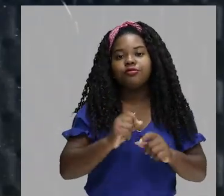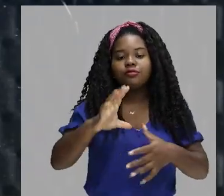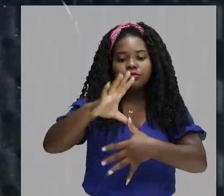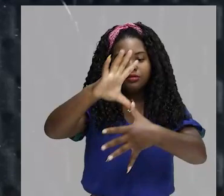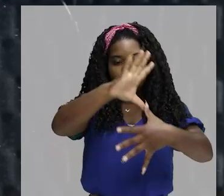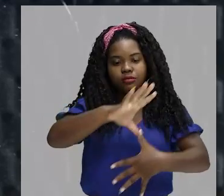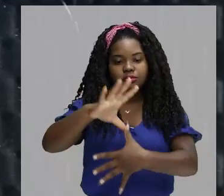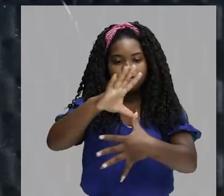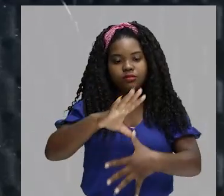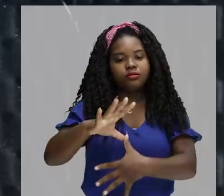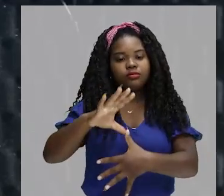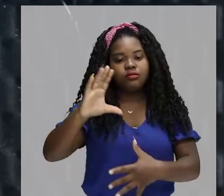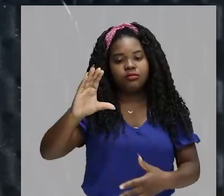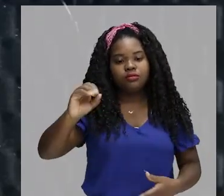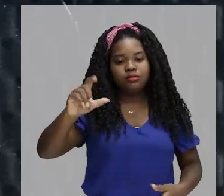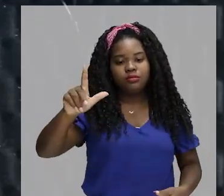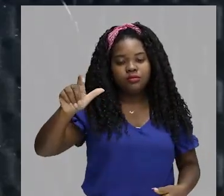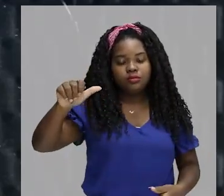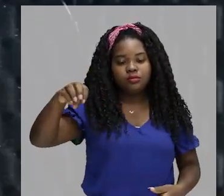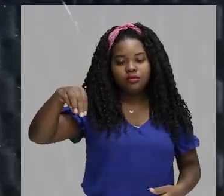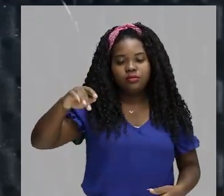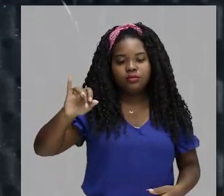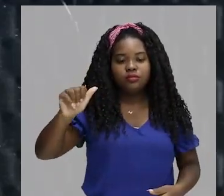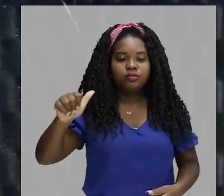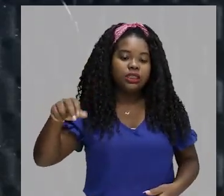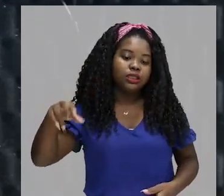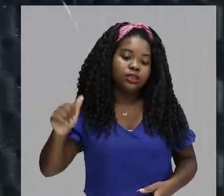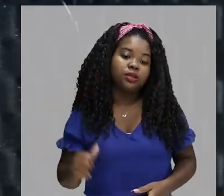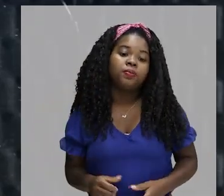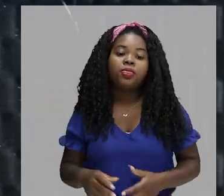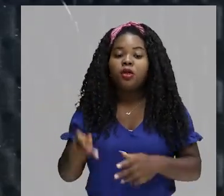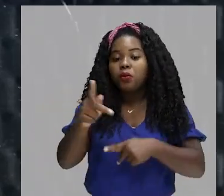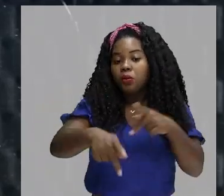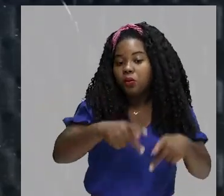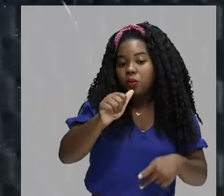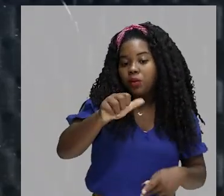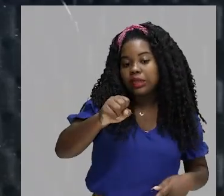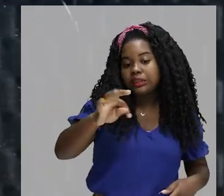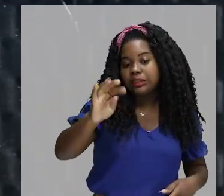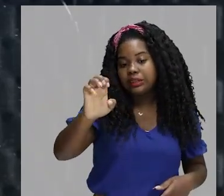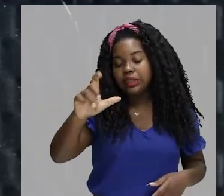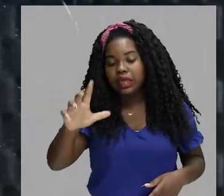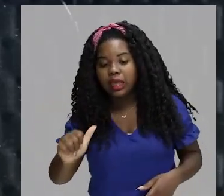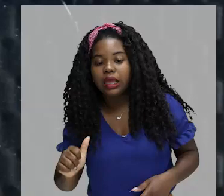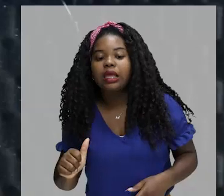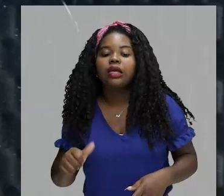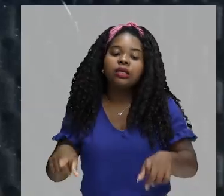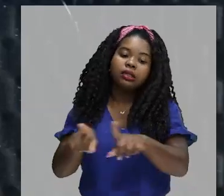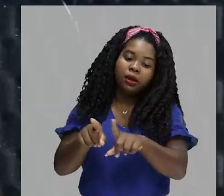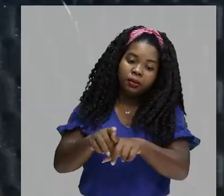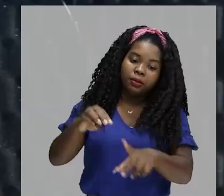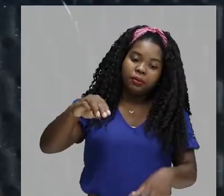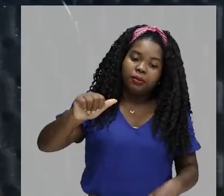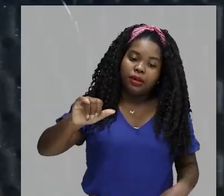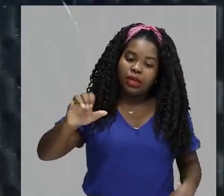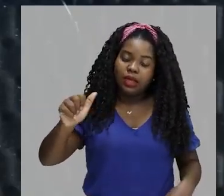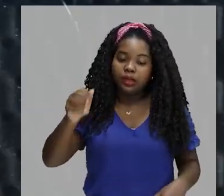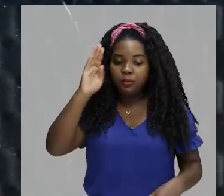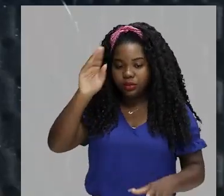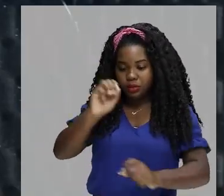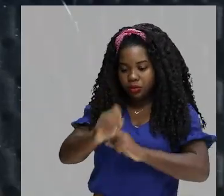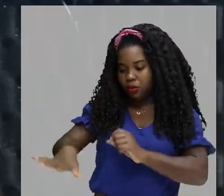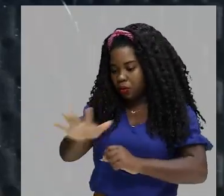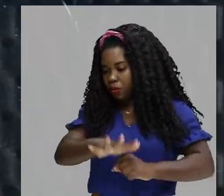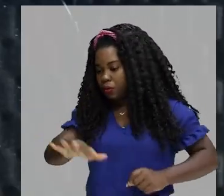pré-colombiana. Os aztecas, principalmente na região do altiplano mexicano, os maias, principalmente